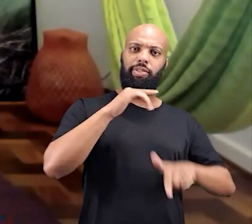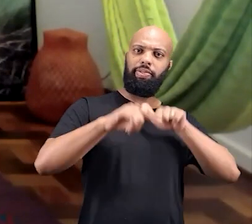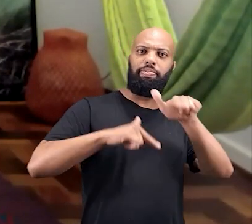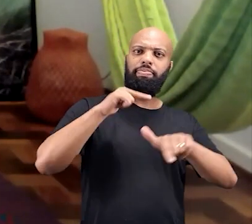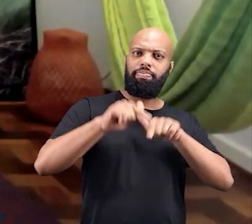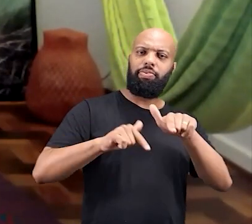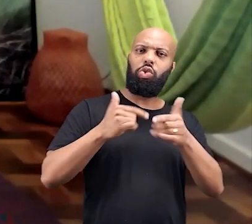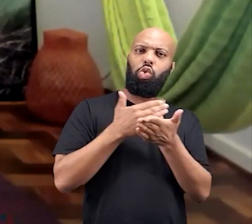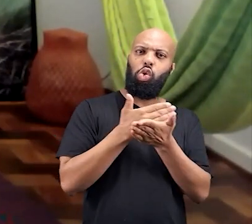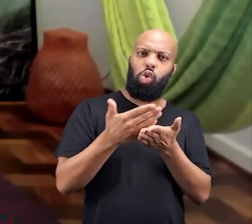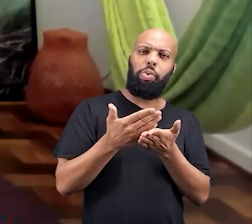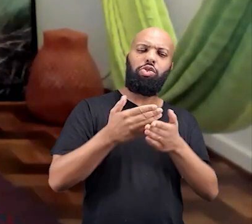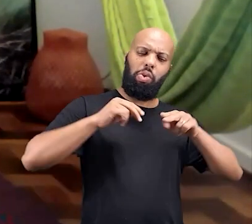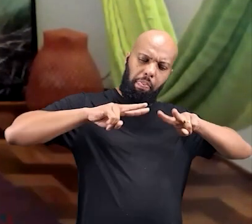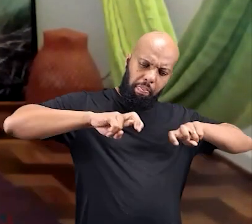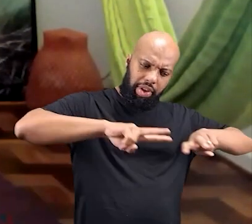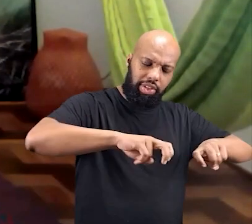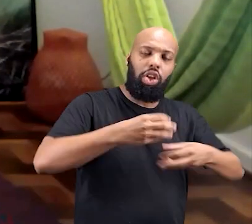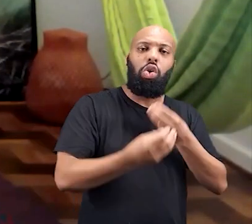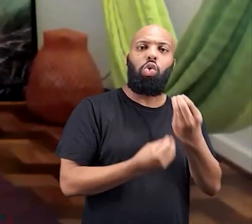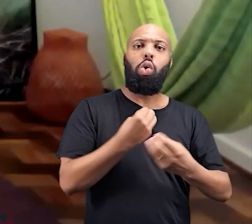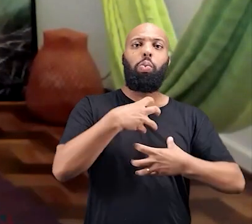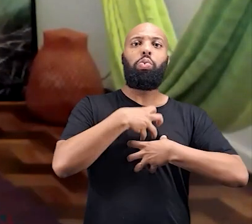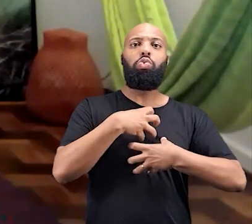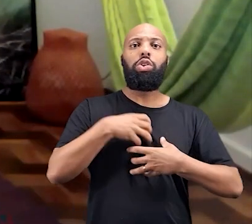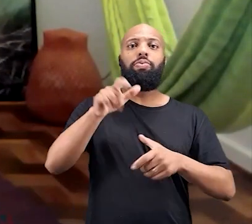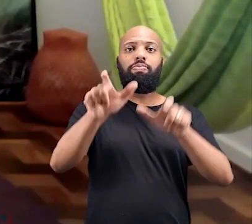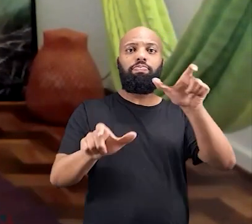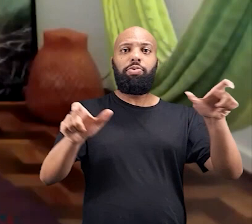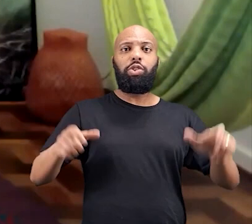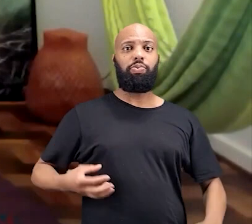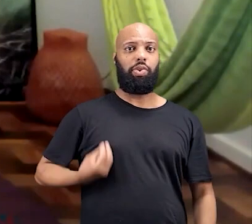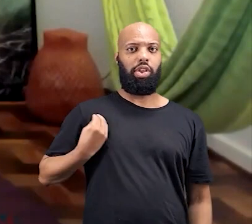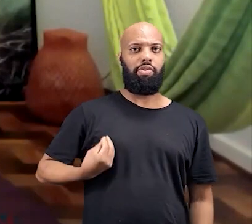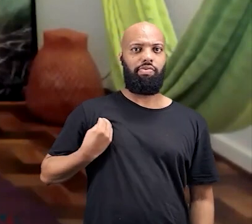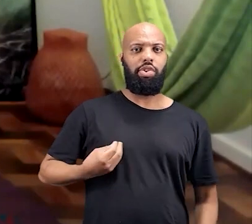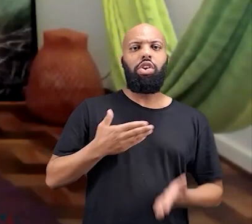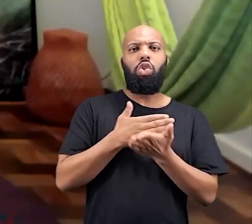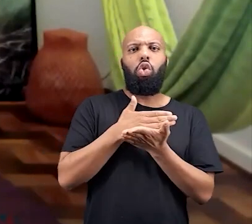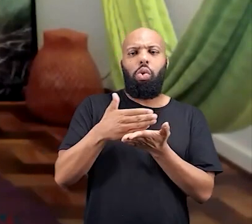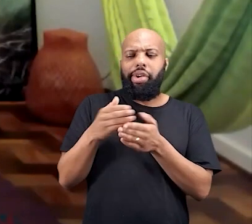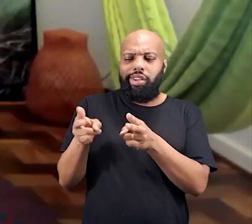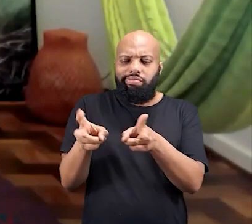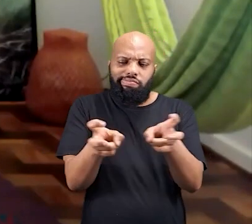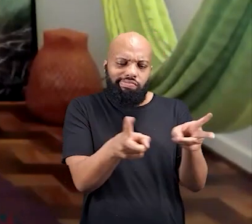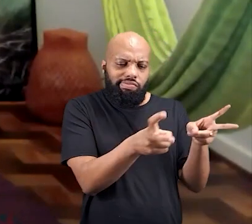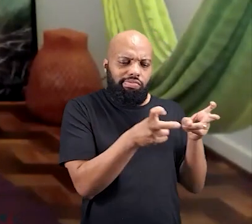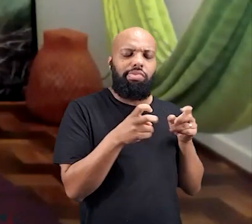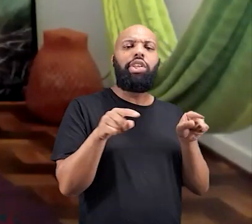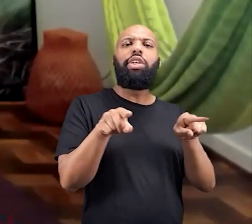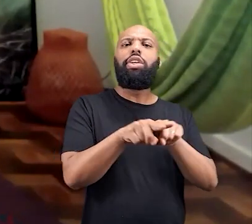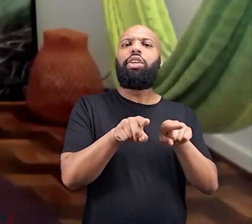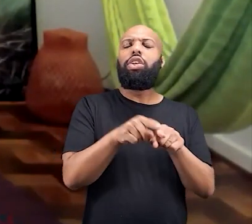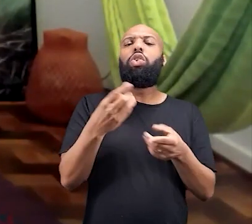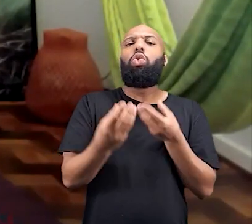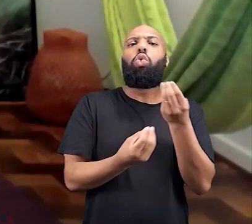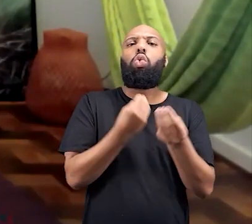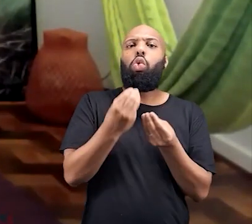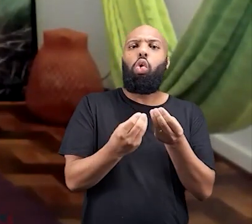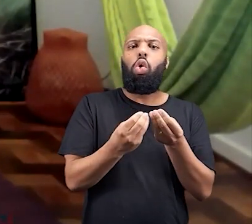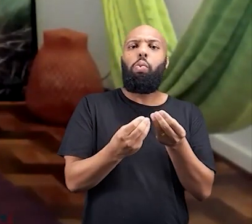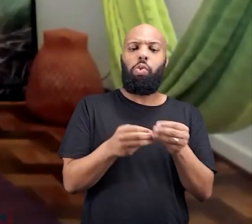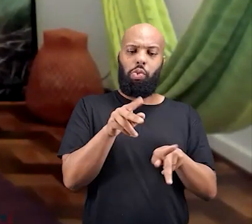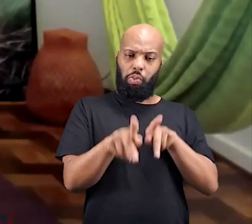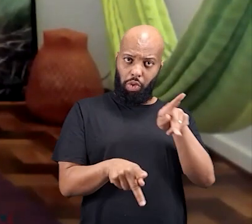pesquisa, o meu trabalho, na maneira como essas pessoas vivem. Eu passei a observar